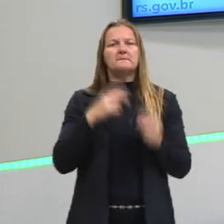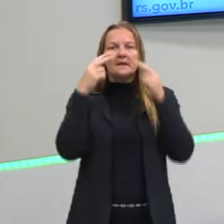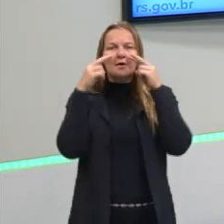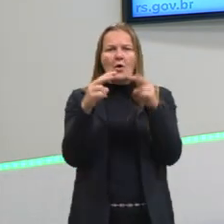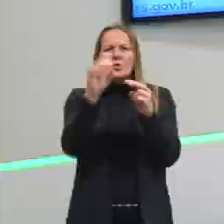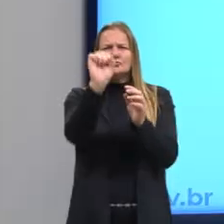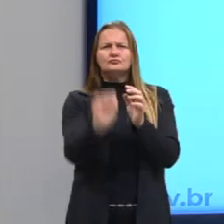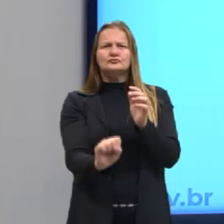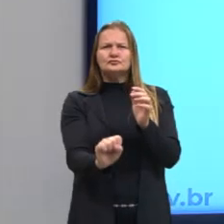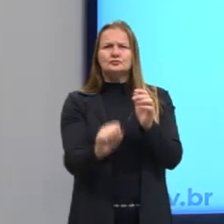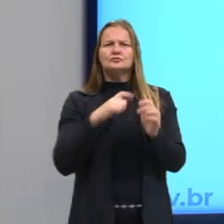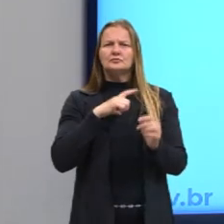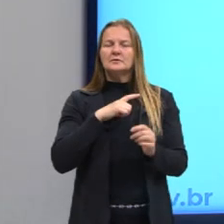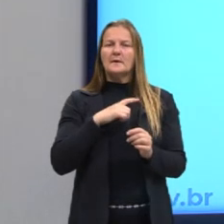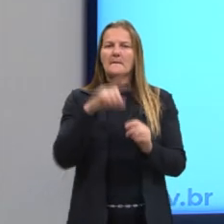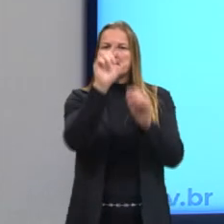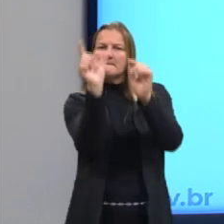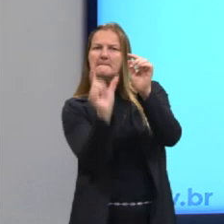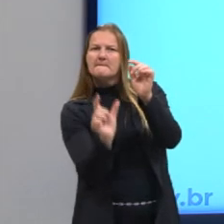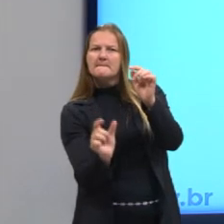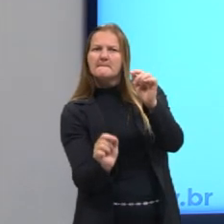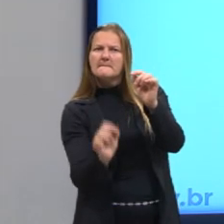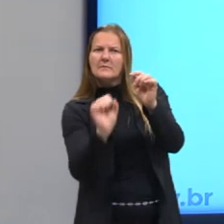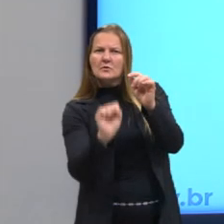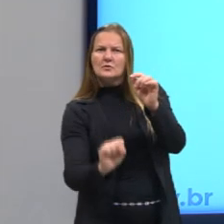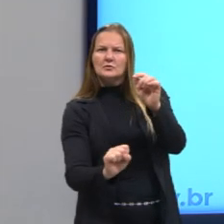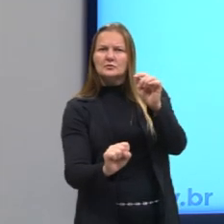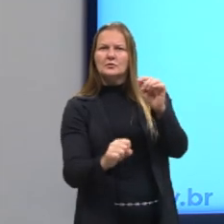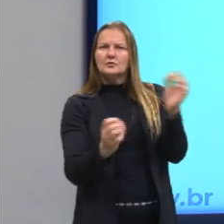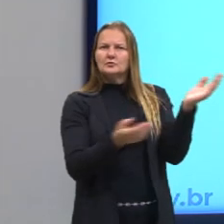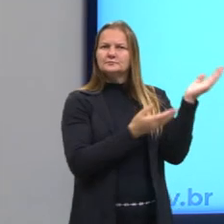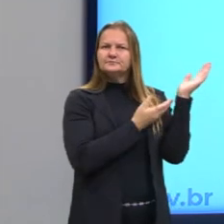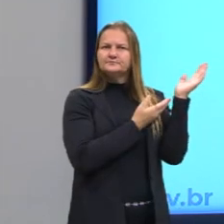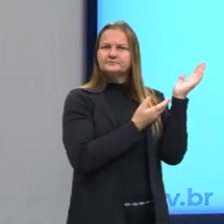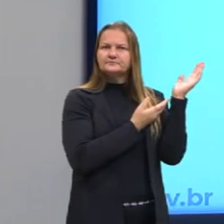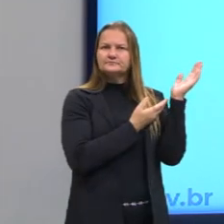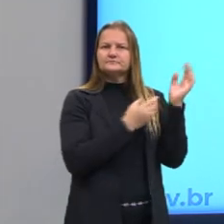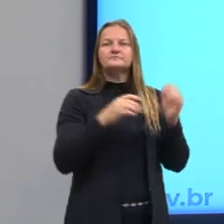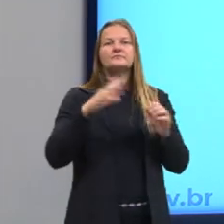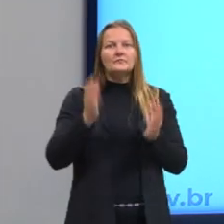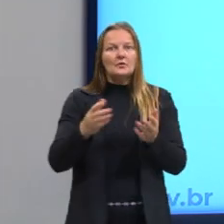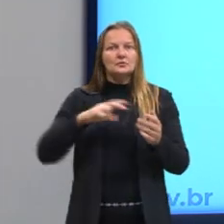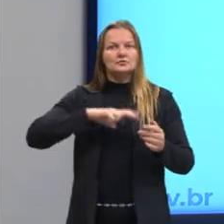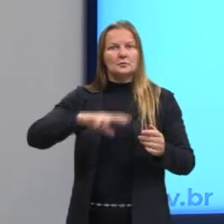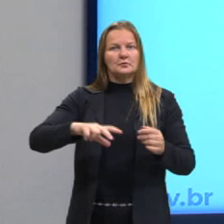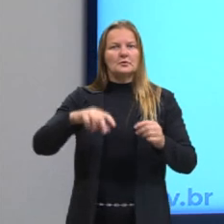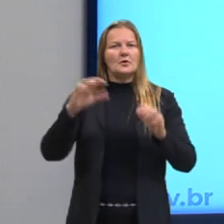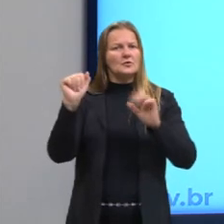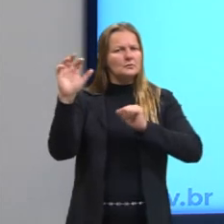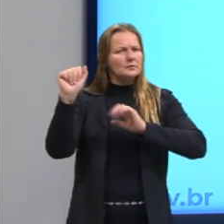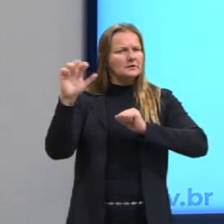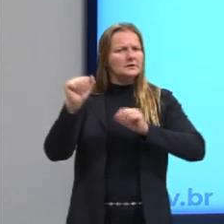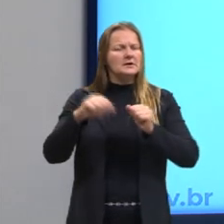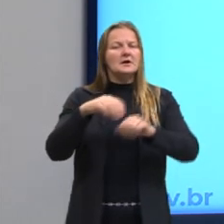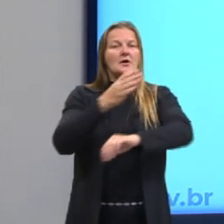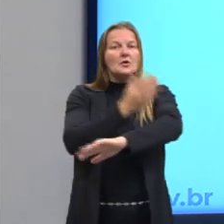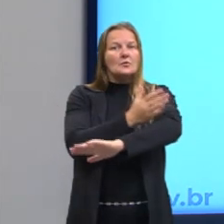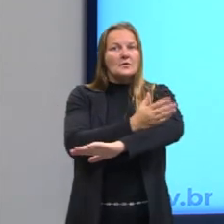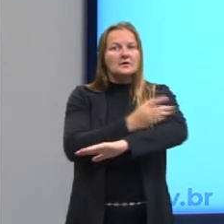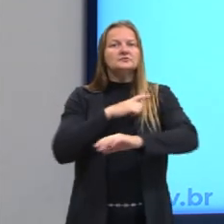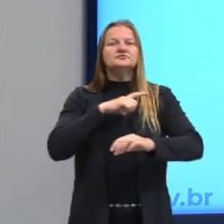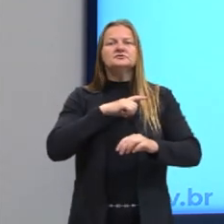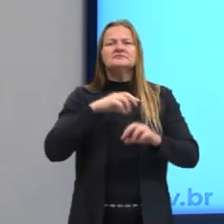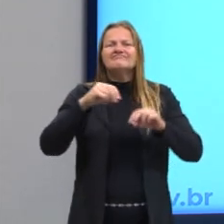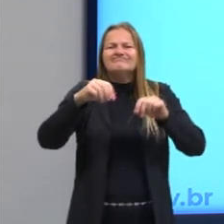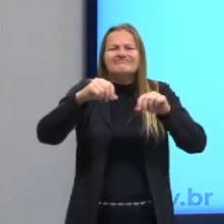sul da Península Ibérica, né, essa Península que é onde hoje em dia tem Portugal e Espanha, na época medieval tinha ainda